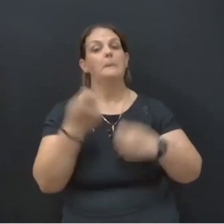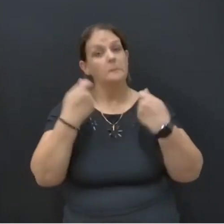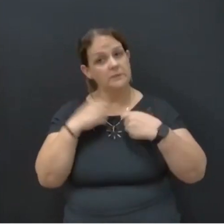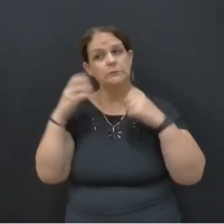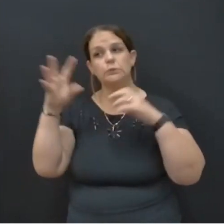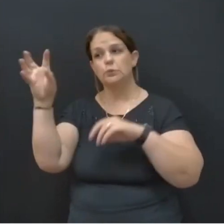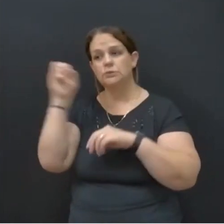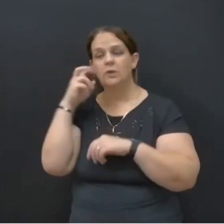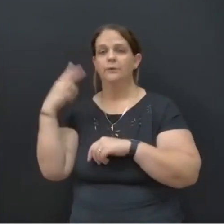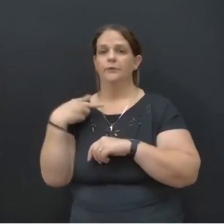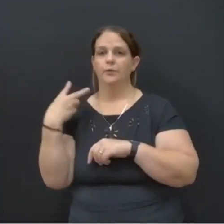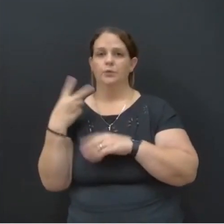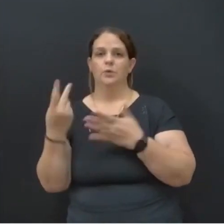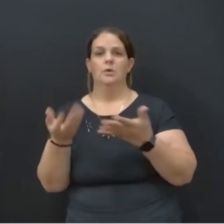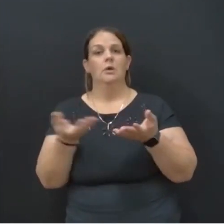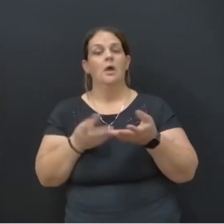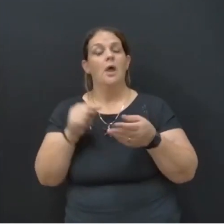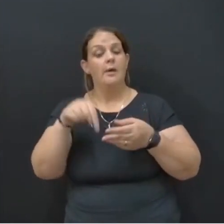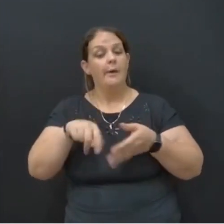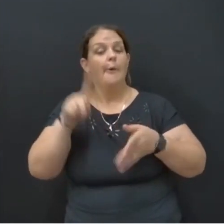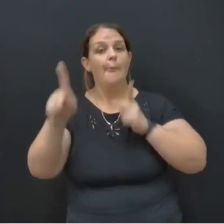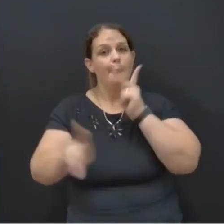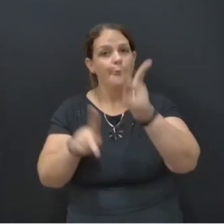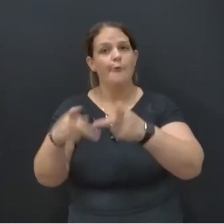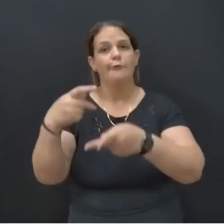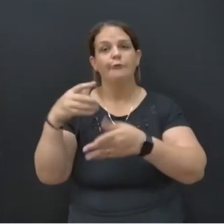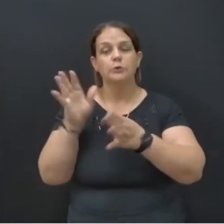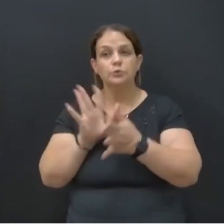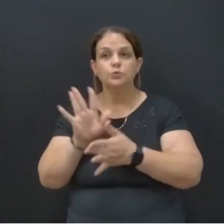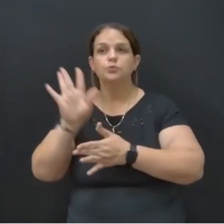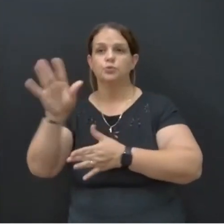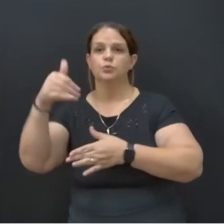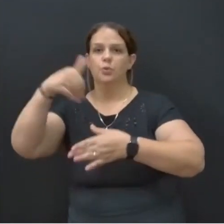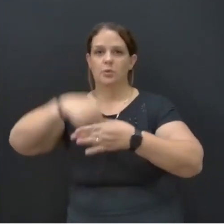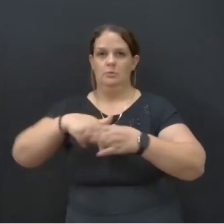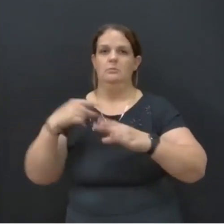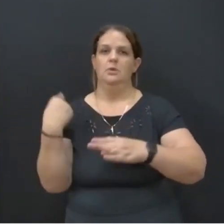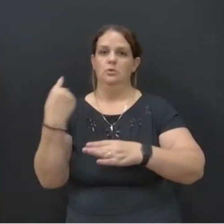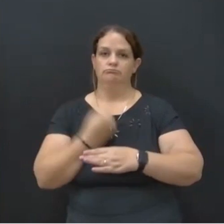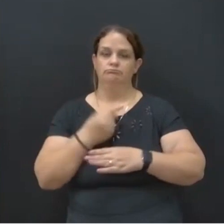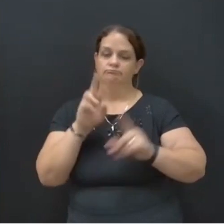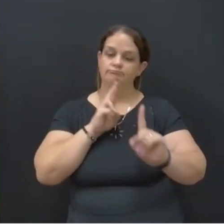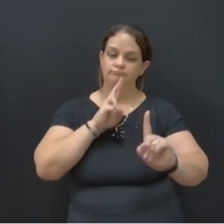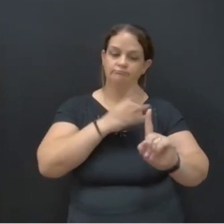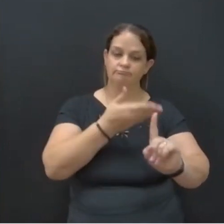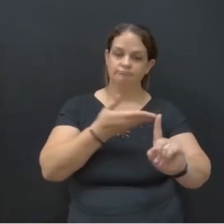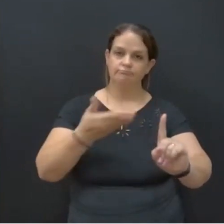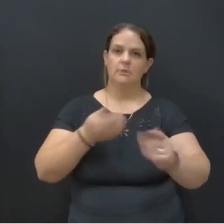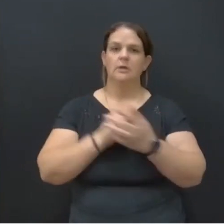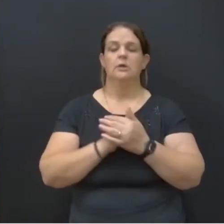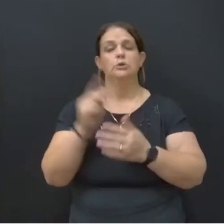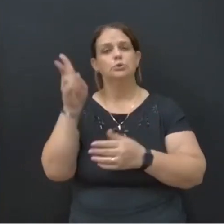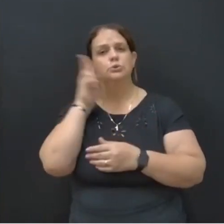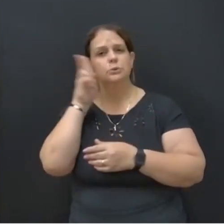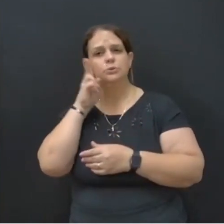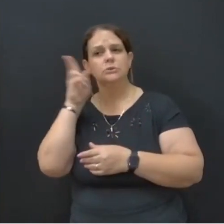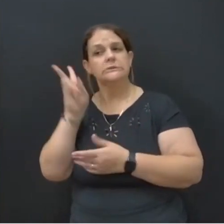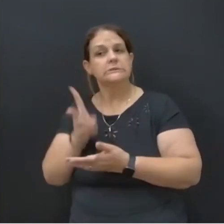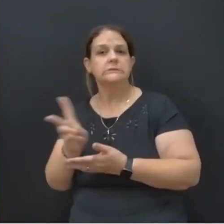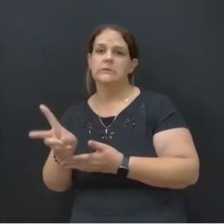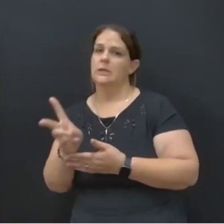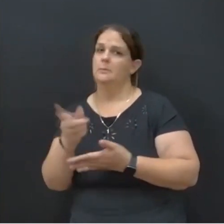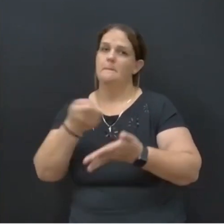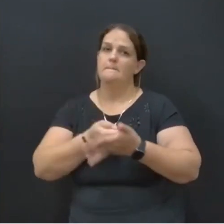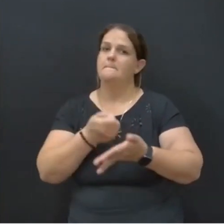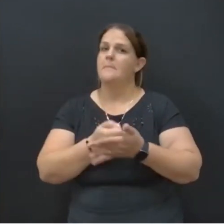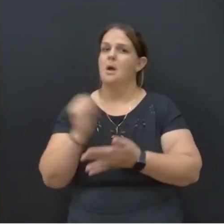vereador, nós estamos dizendo aqui, é o povo que nos elegeu para representar aqui. Eu vou falar aqui toda segunda-feira dos vendedores ambulantes que não